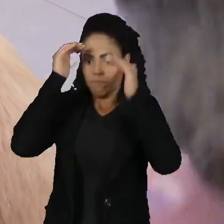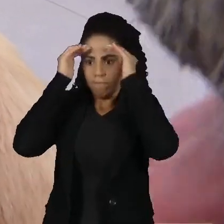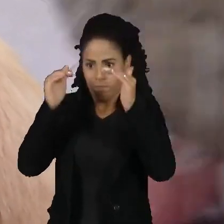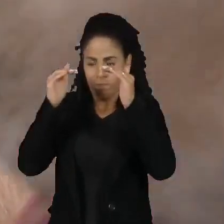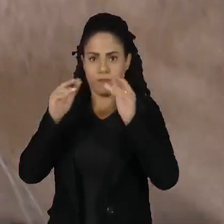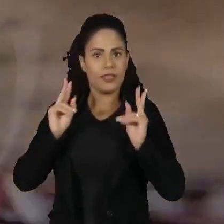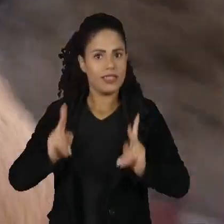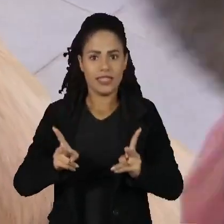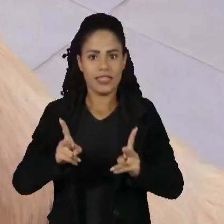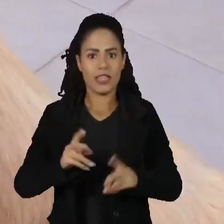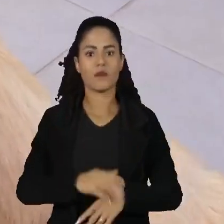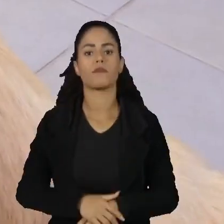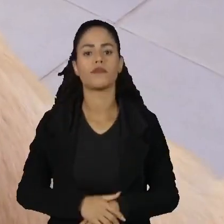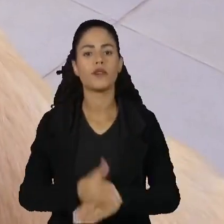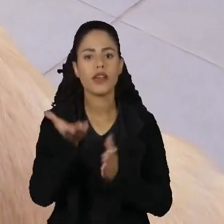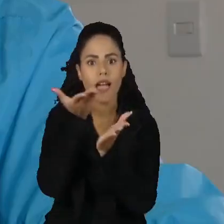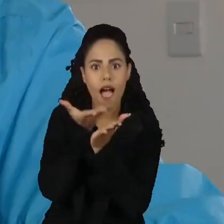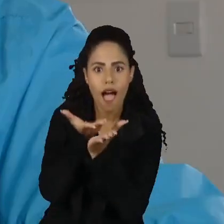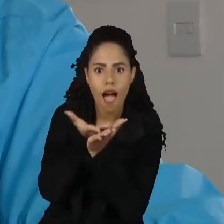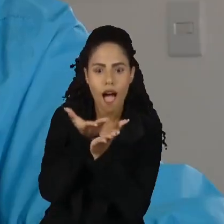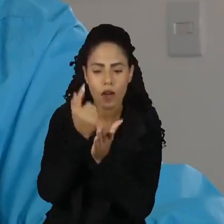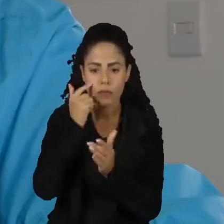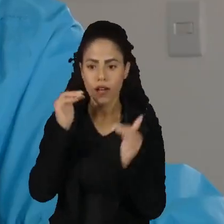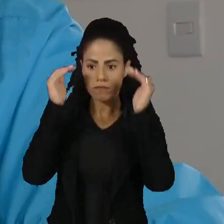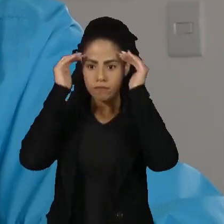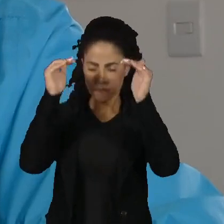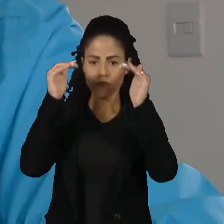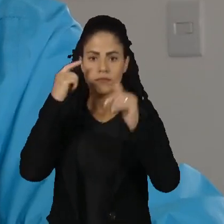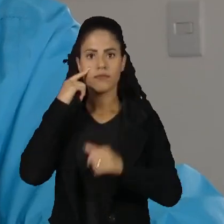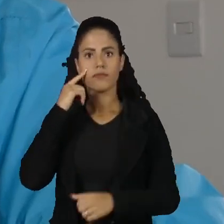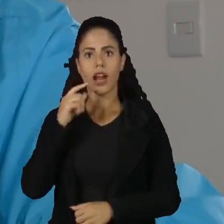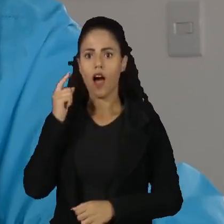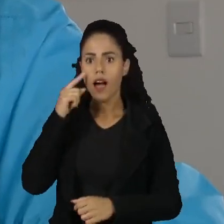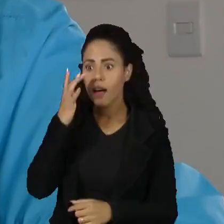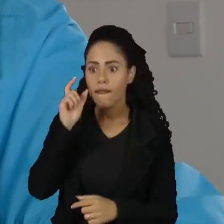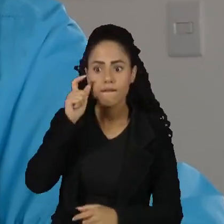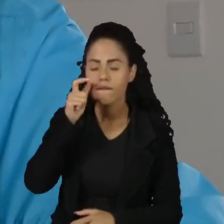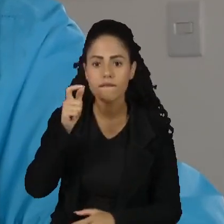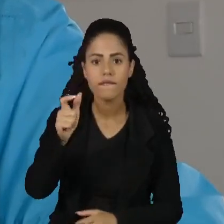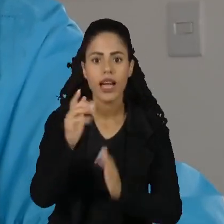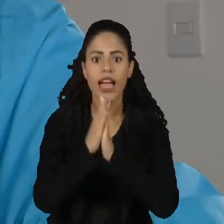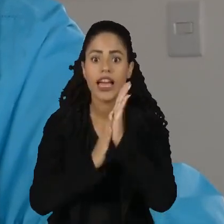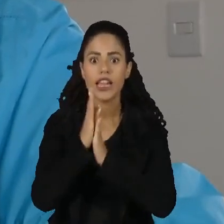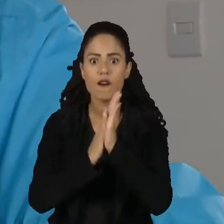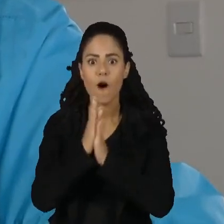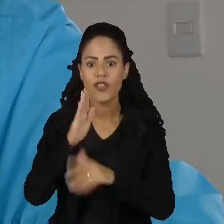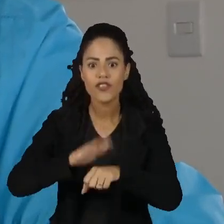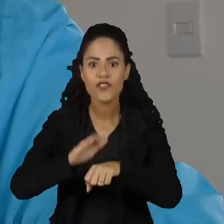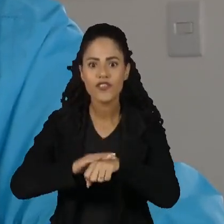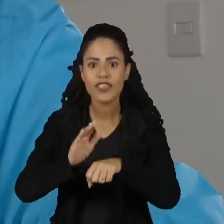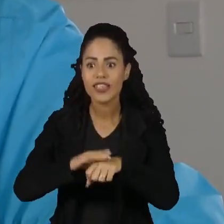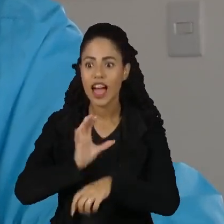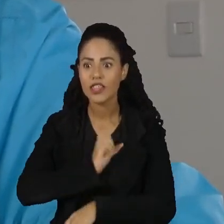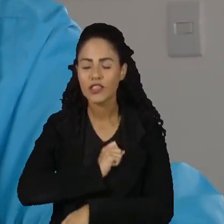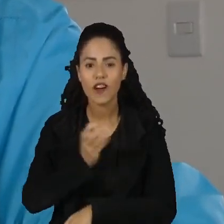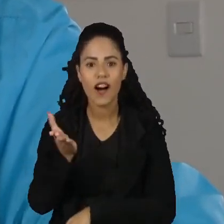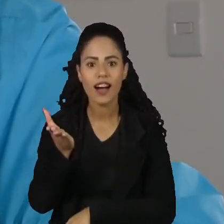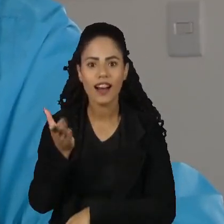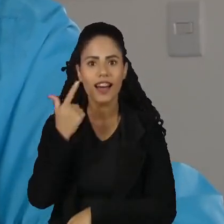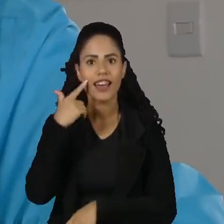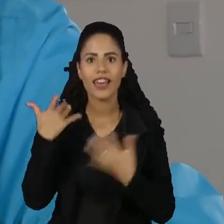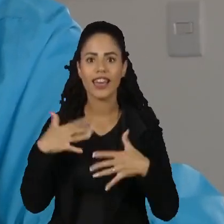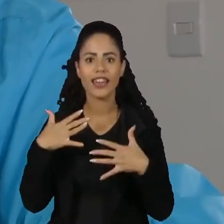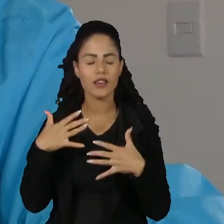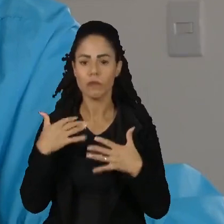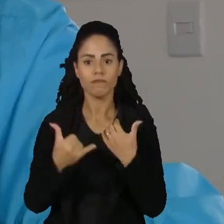sempre fez as aulas de adestramento, ele tem interesse, ele gosta de fazer. A adestradora chega, ele